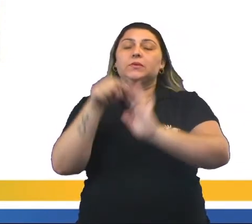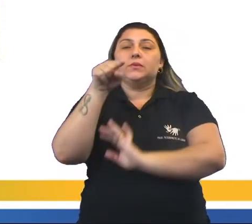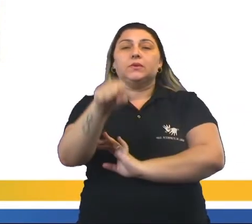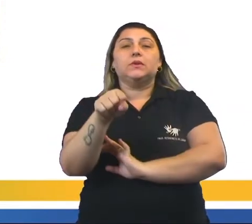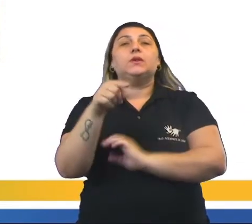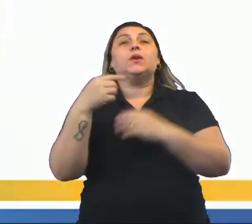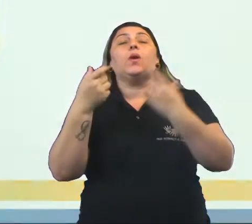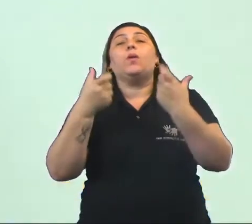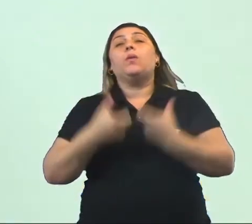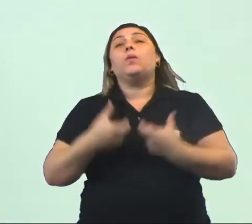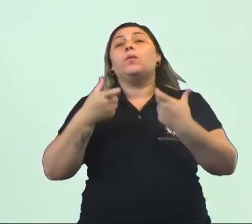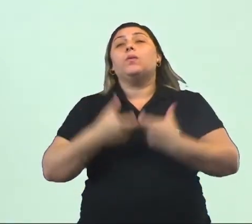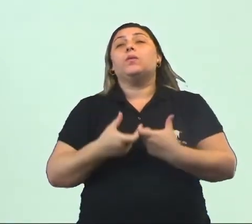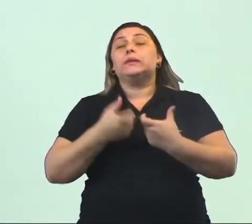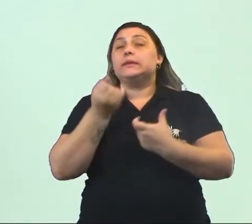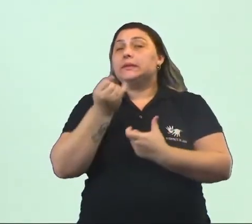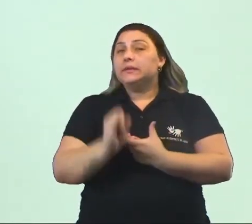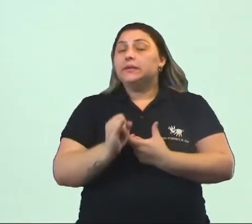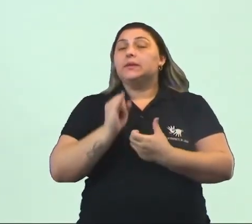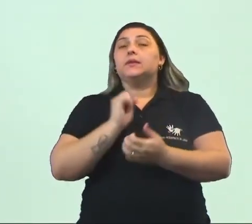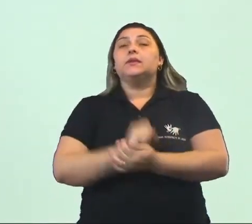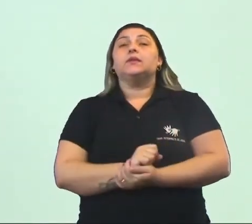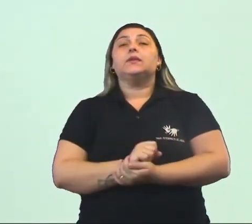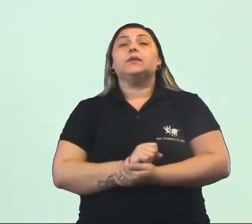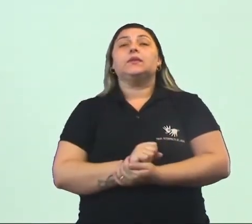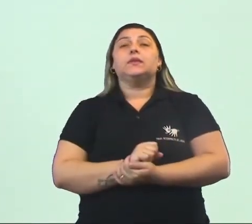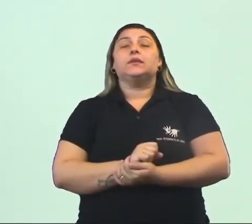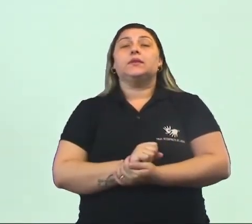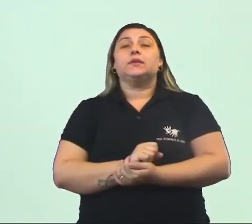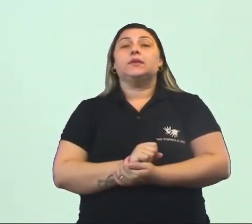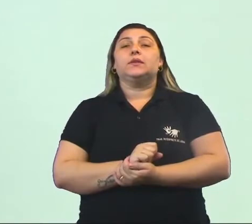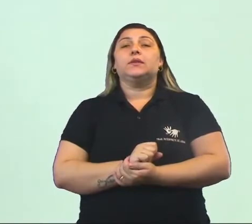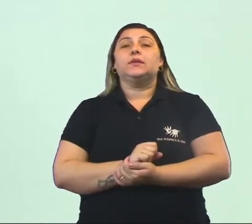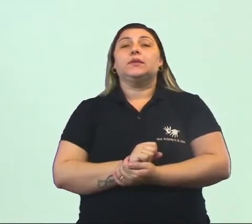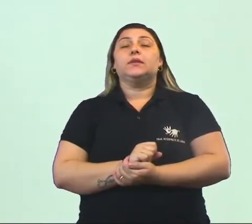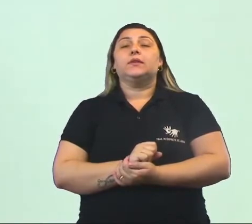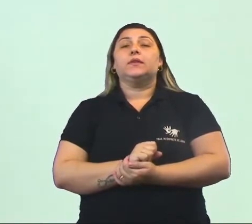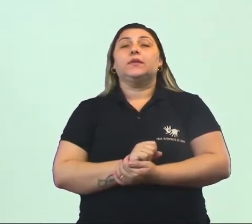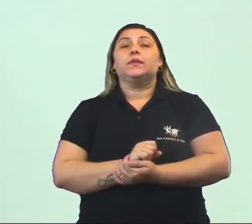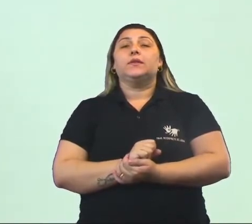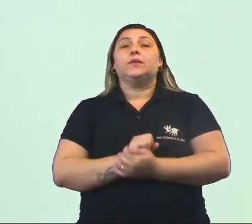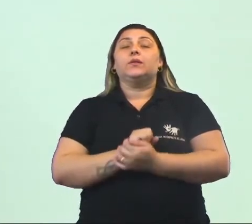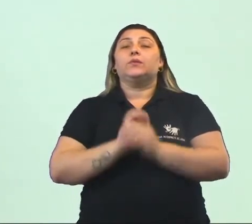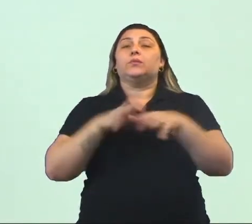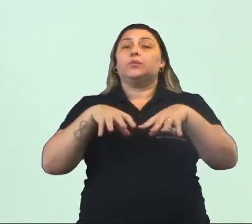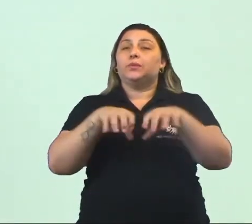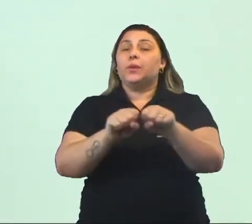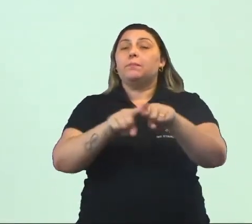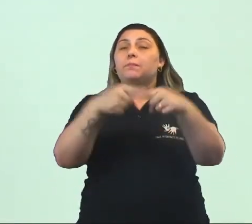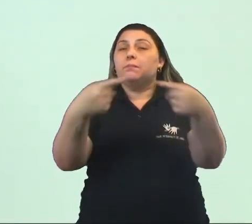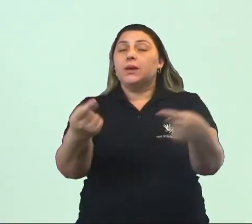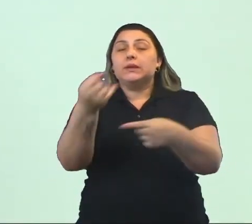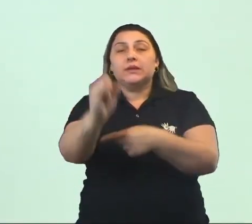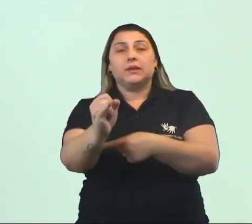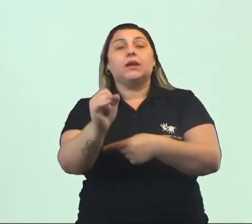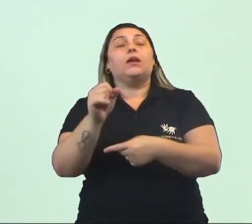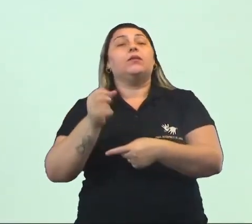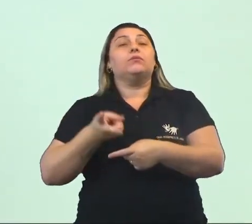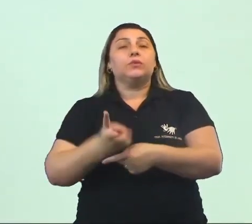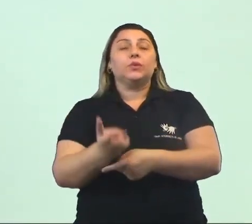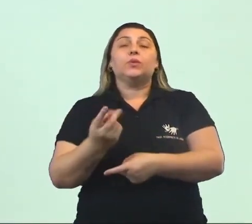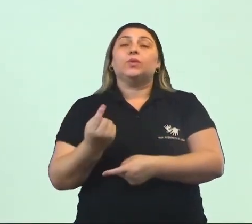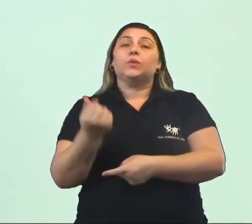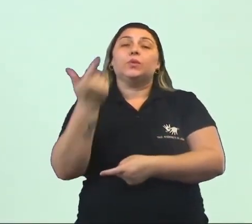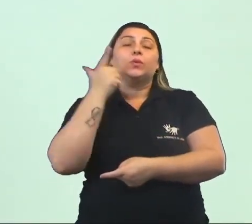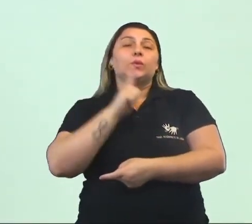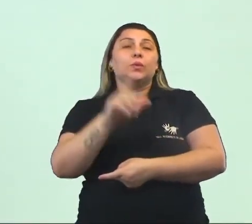onde era, se estava indo nos confins, na parte extrema do território, mas se estava valendo aí ganhar um